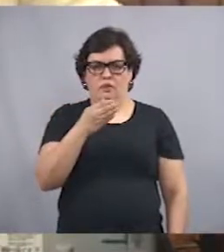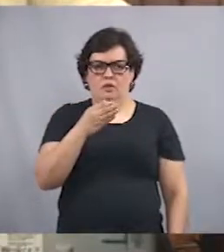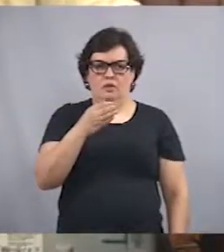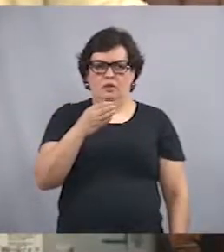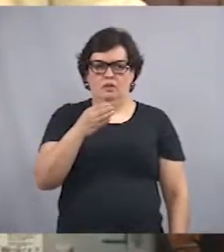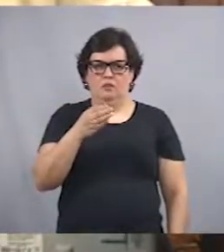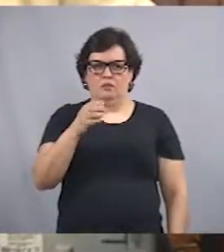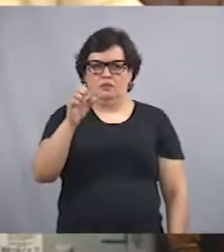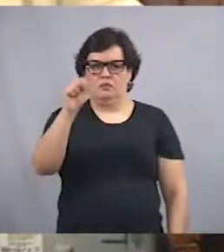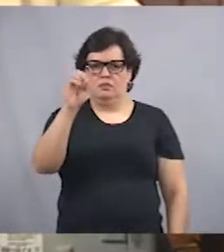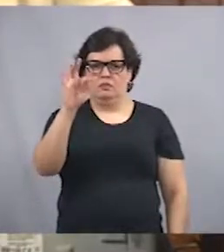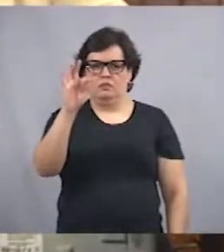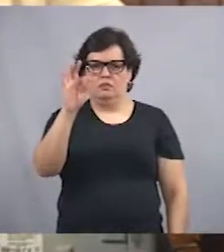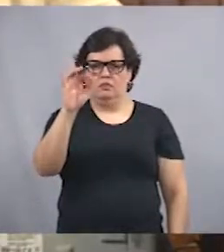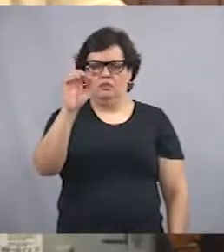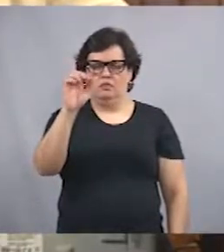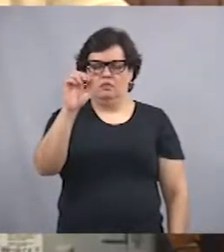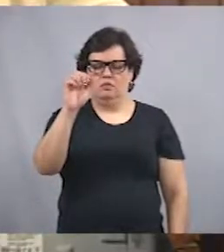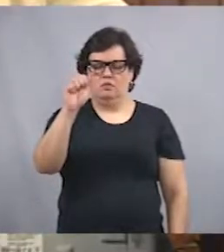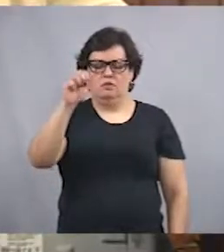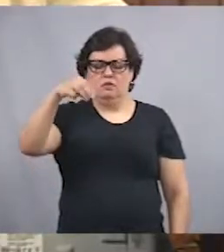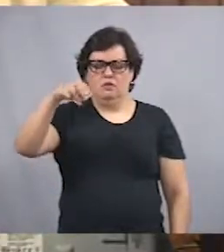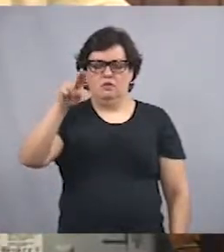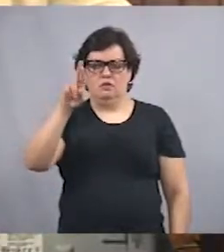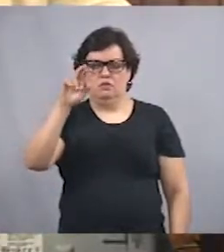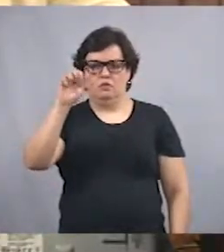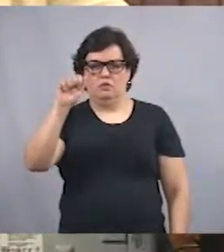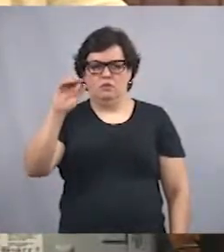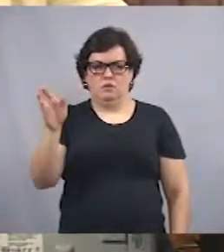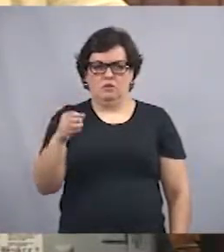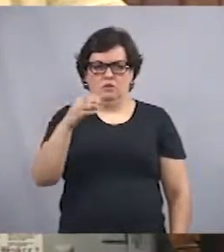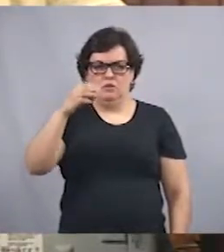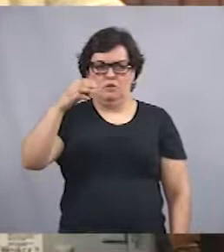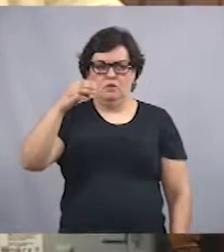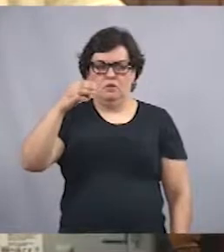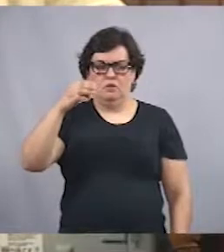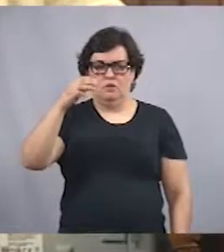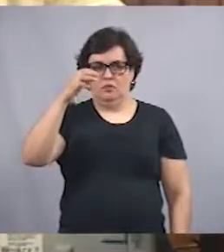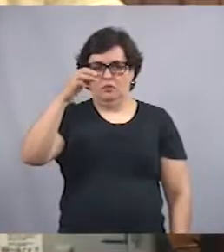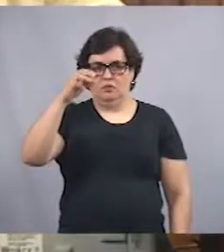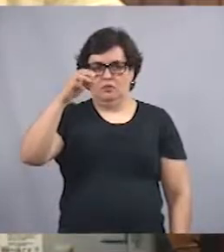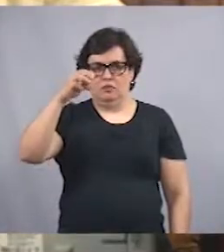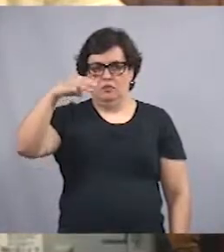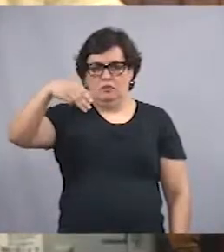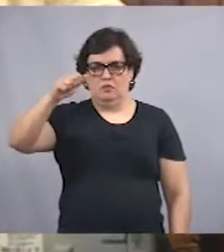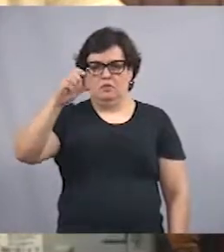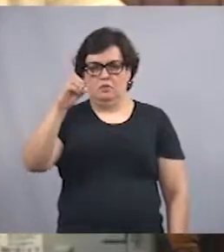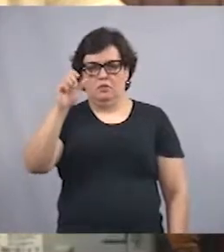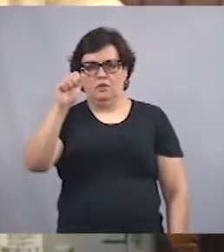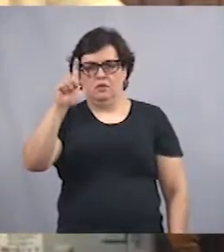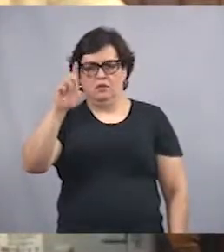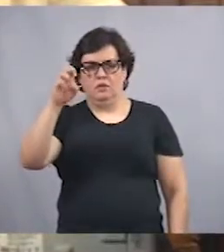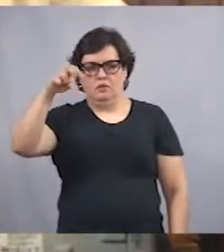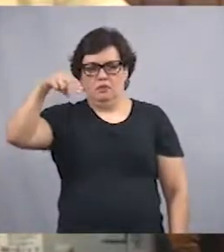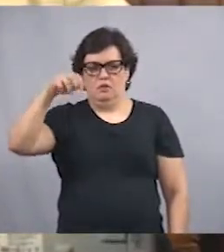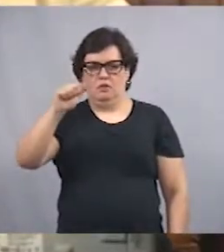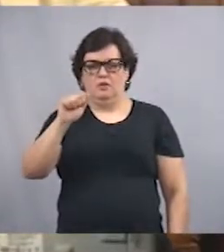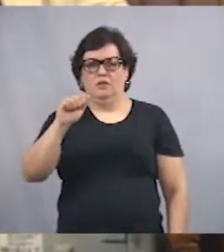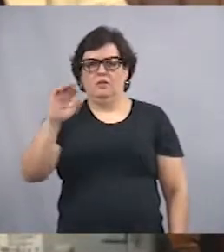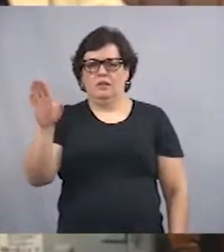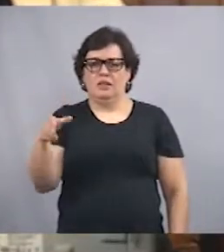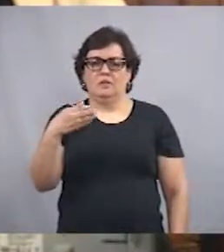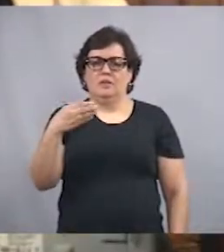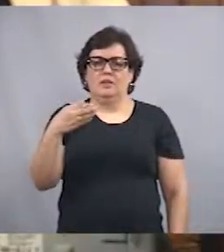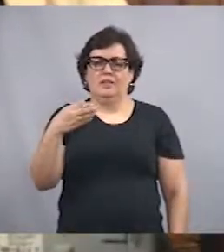Estamura Cani, segundo ano de grupo, terceiro ano de grupo, dona Madalena César de Oliveira,